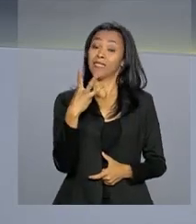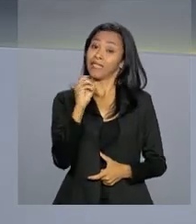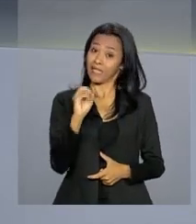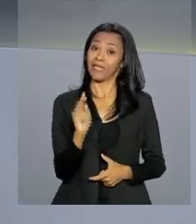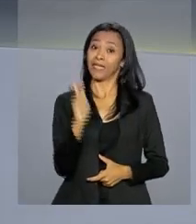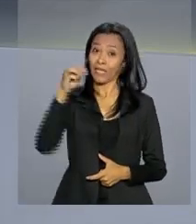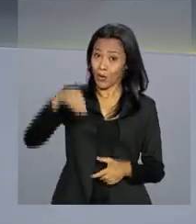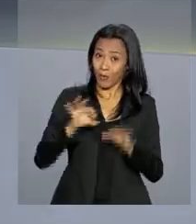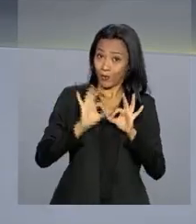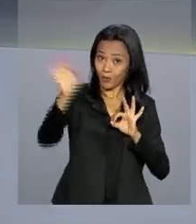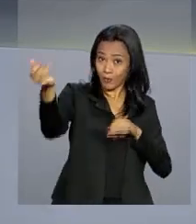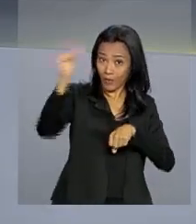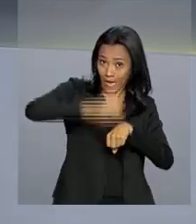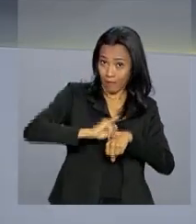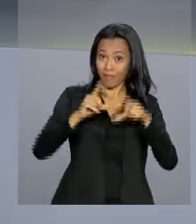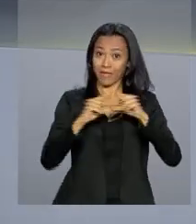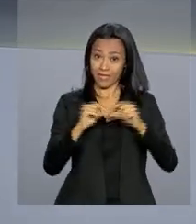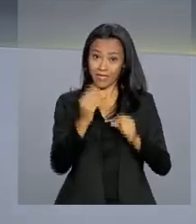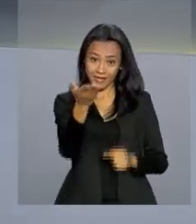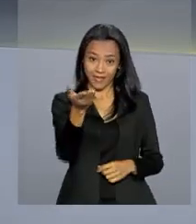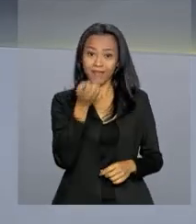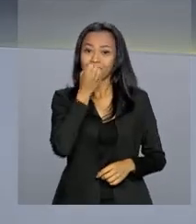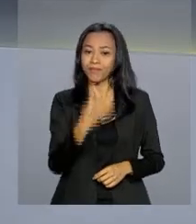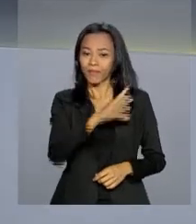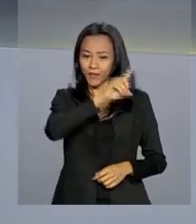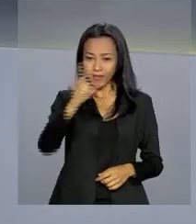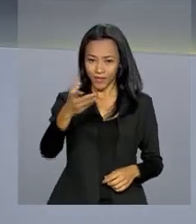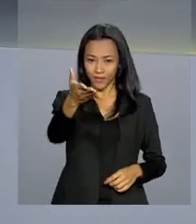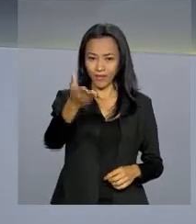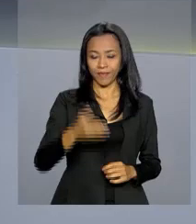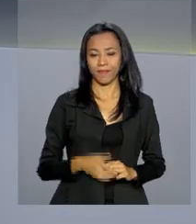ao vivo com a gente. Olá, Ney. Bom dia para você.